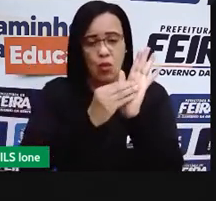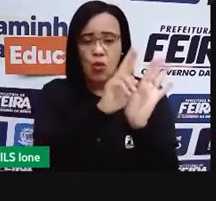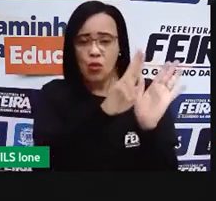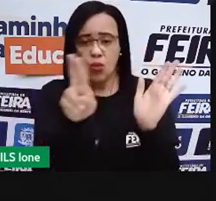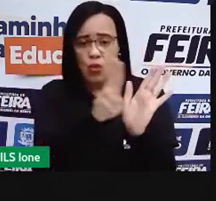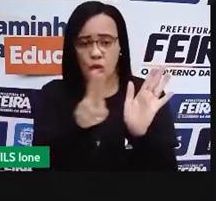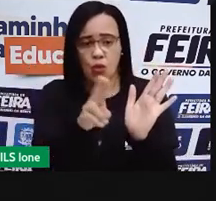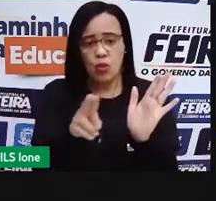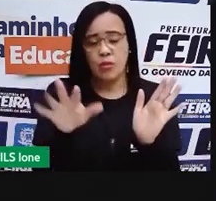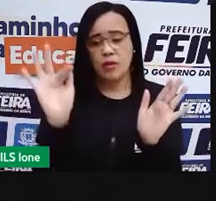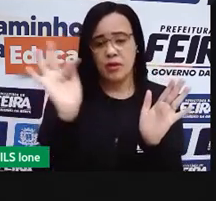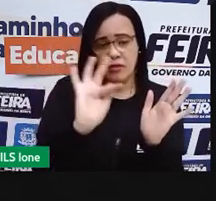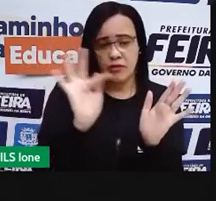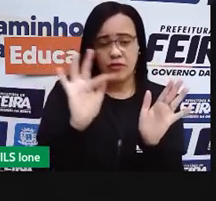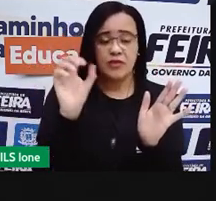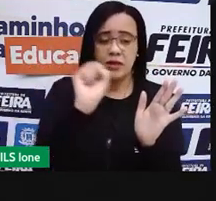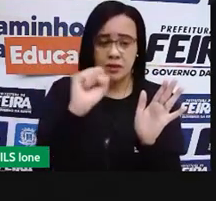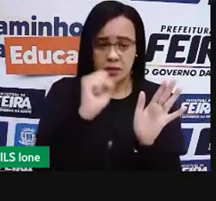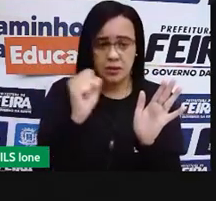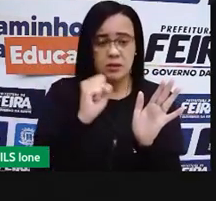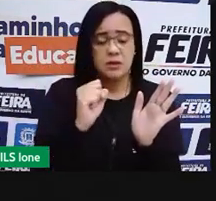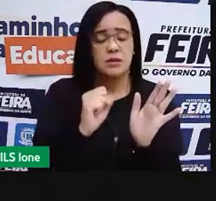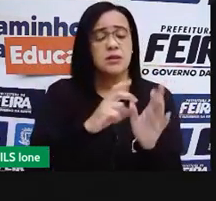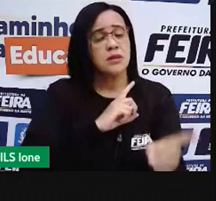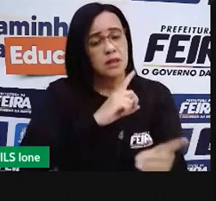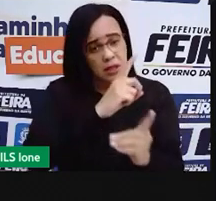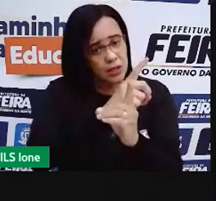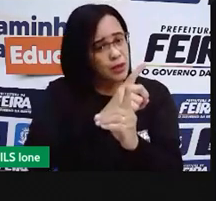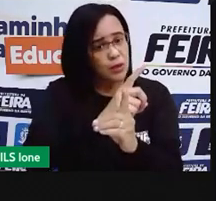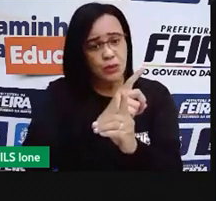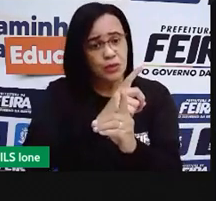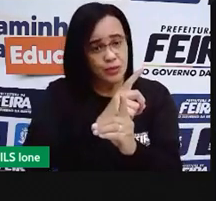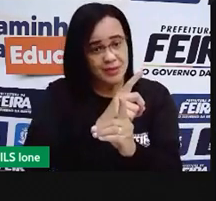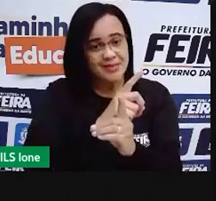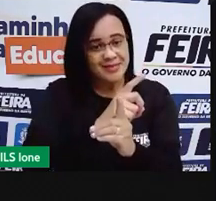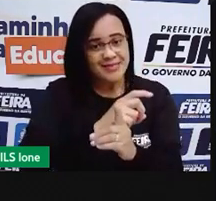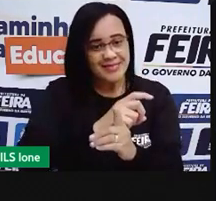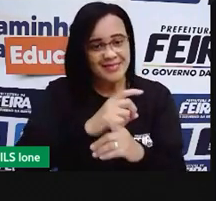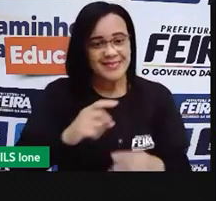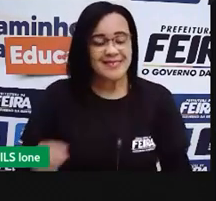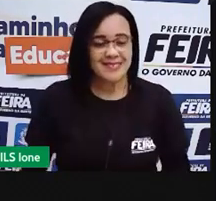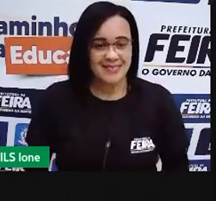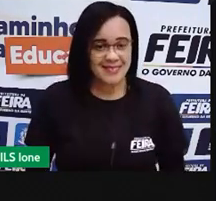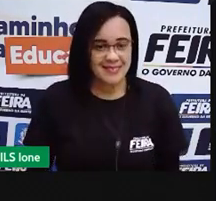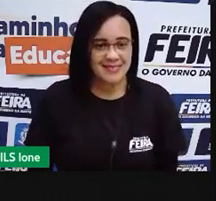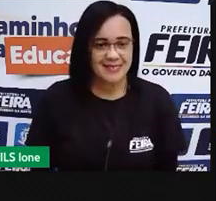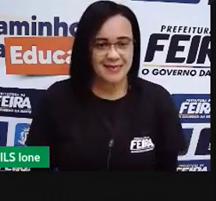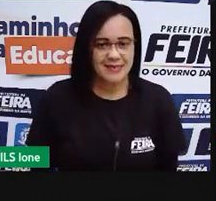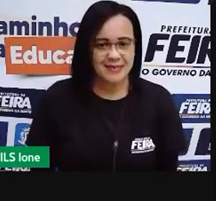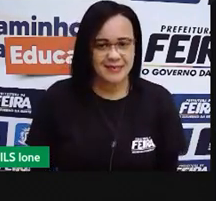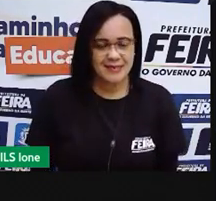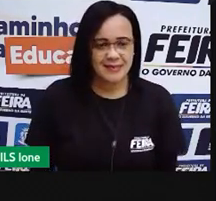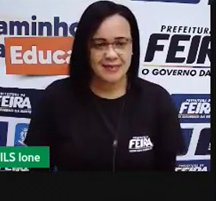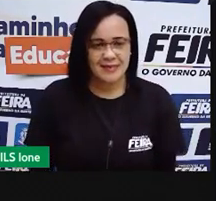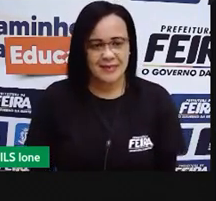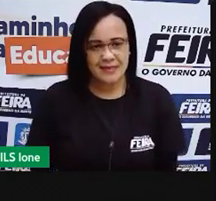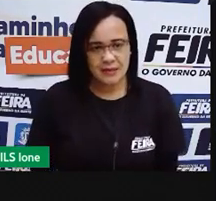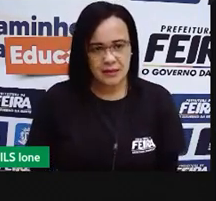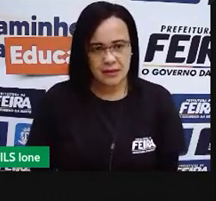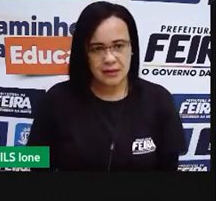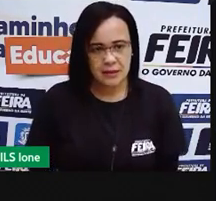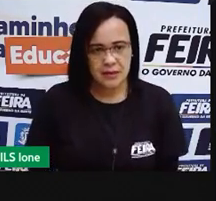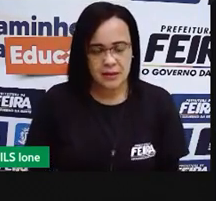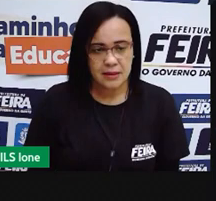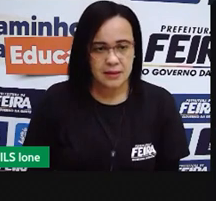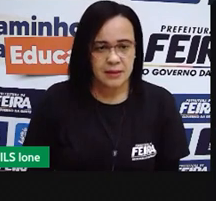dar para a gente um cenário. Mostrando uma visão, uma visão lenta,